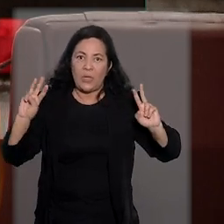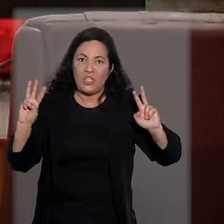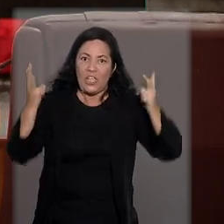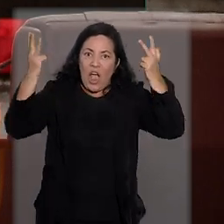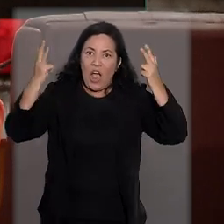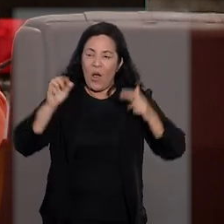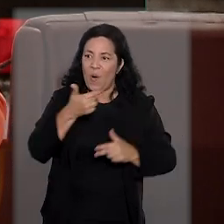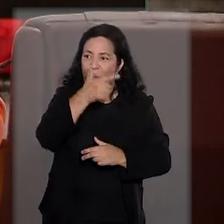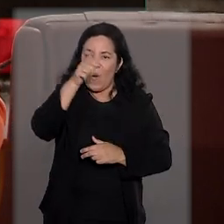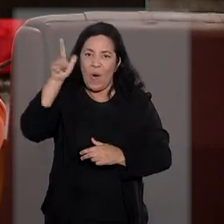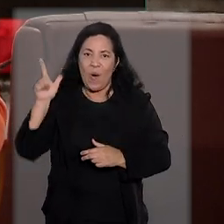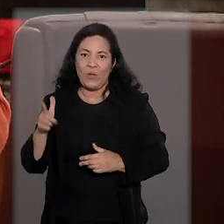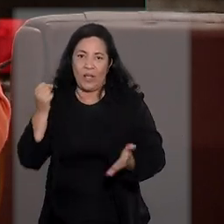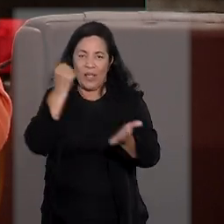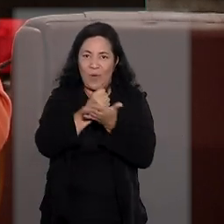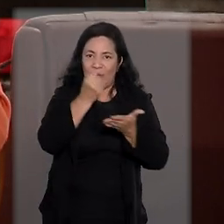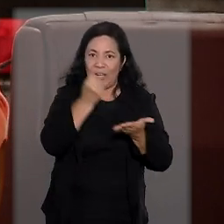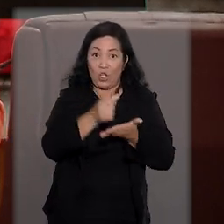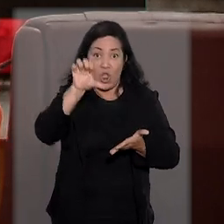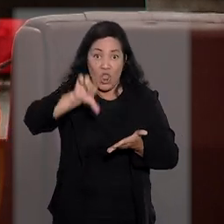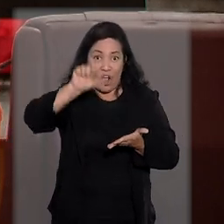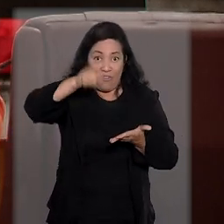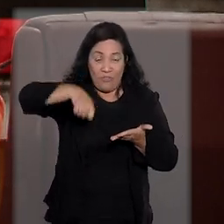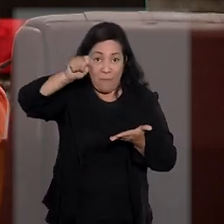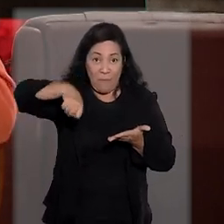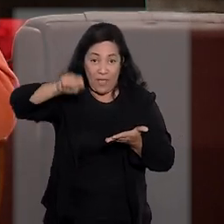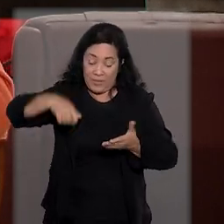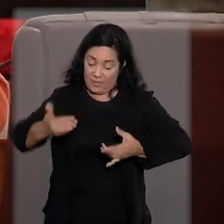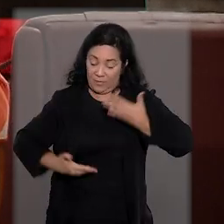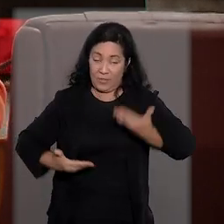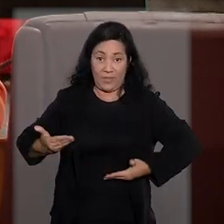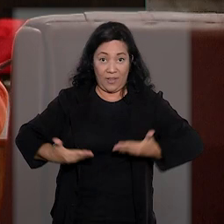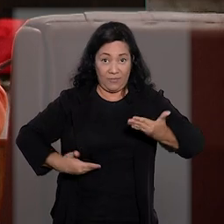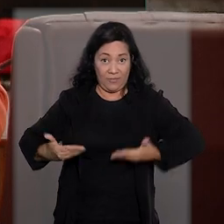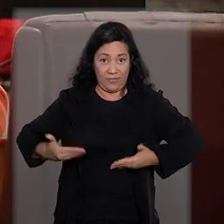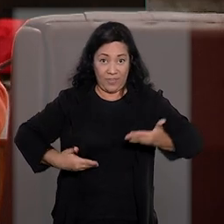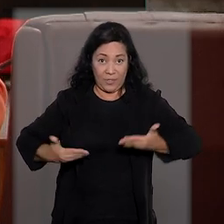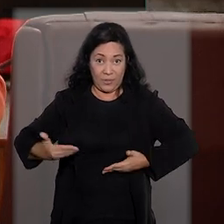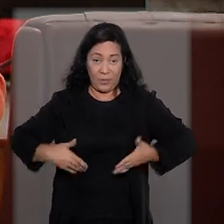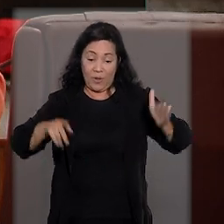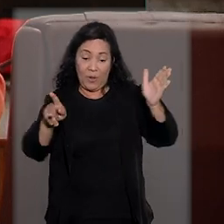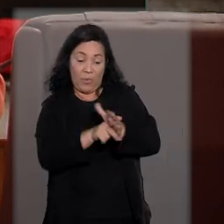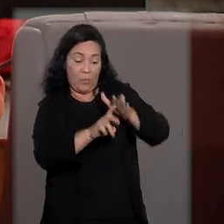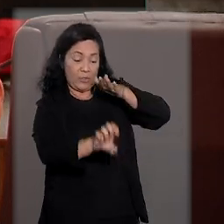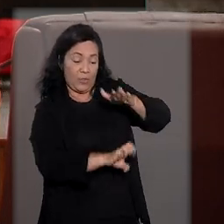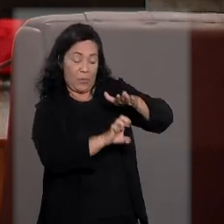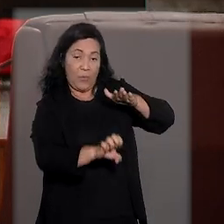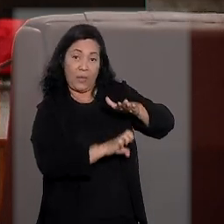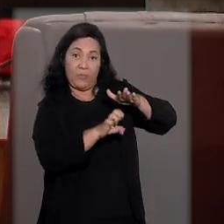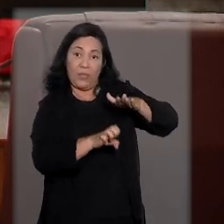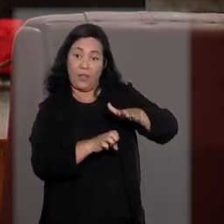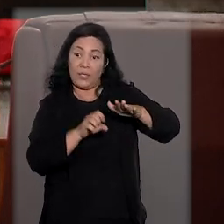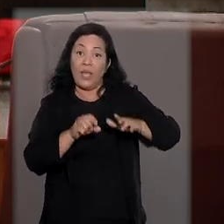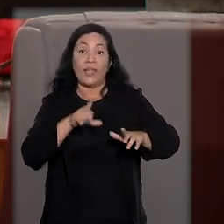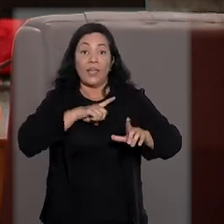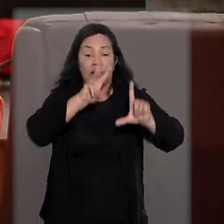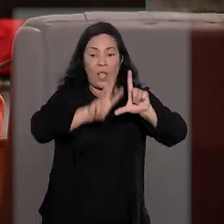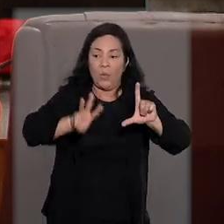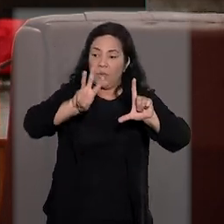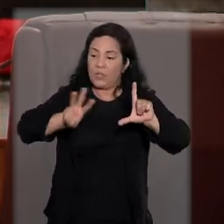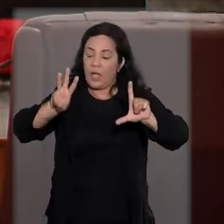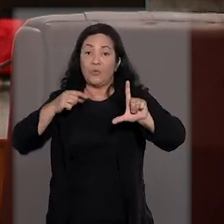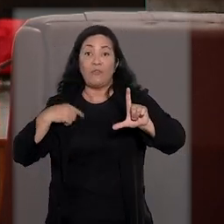para eventos contratou por nove meses os serviços de uma intermediadora de pagamentos online.